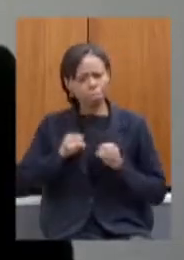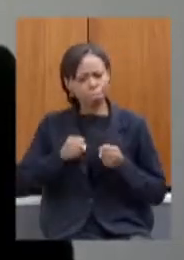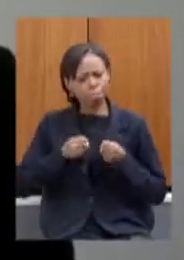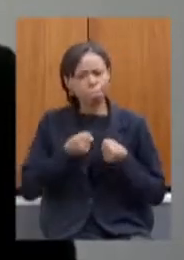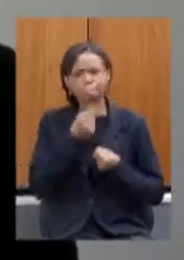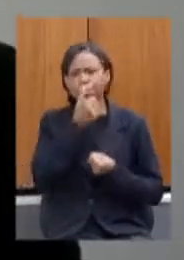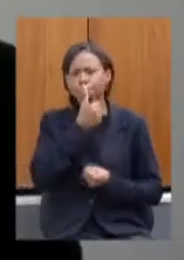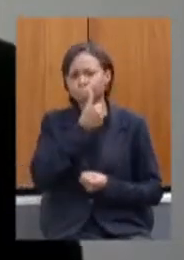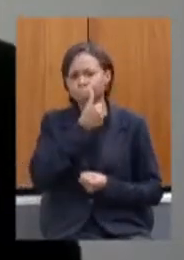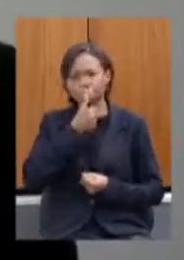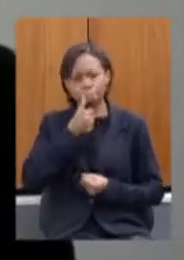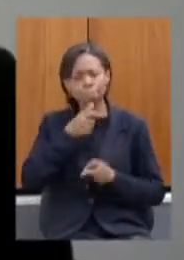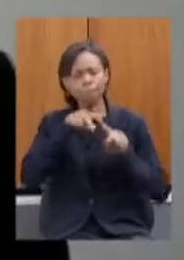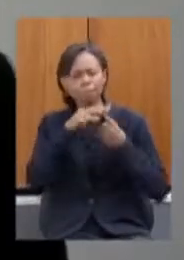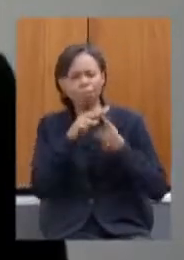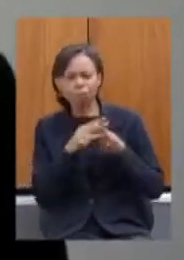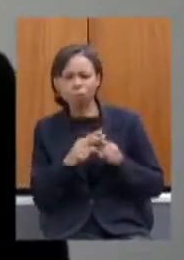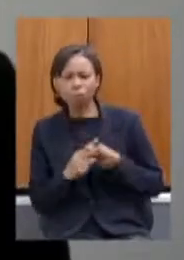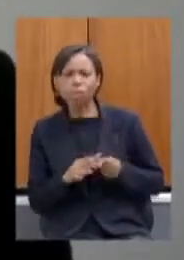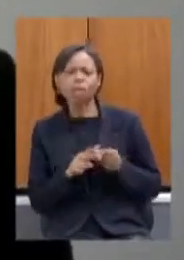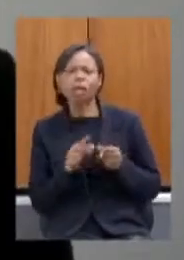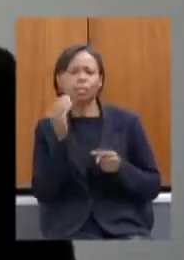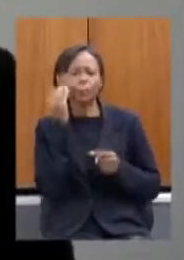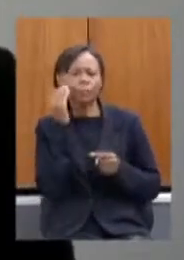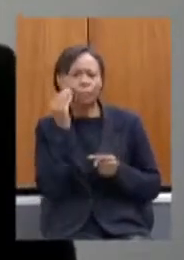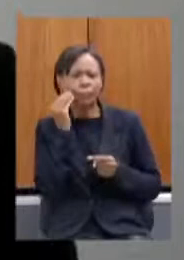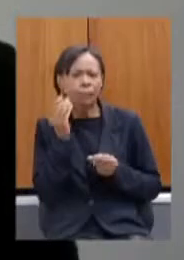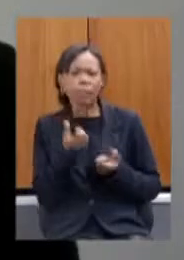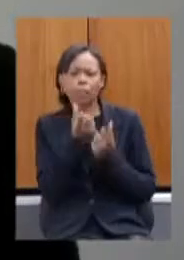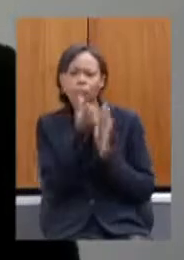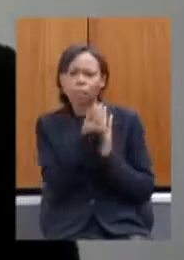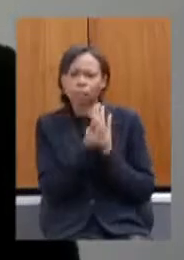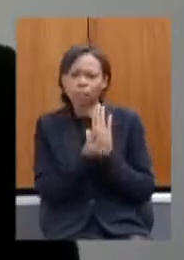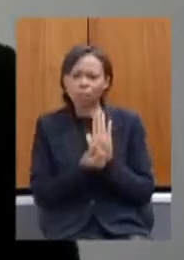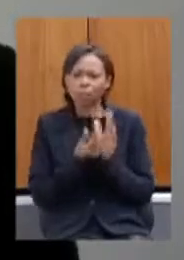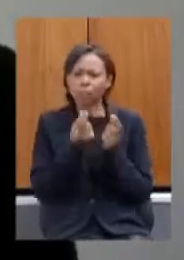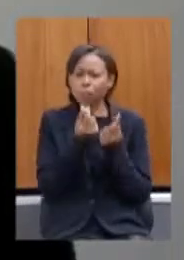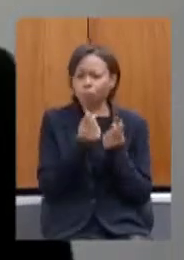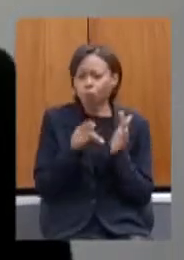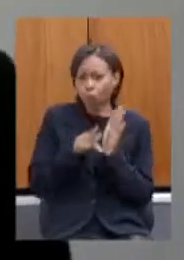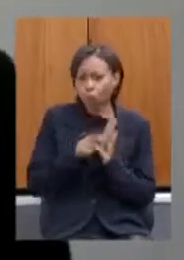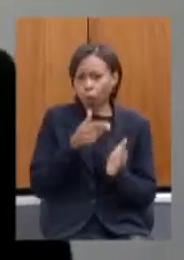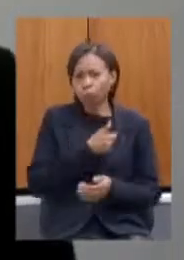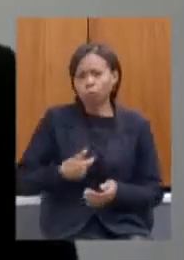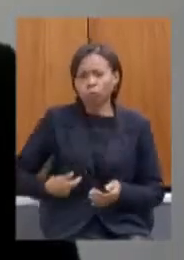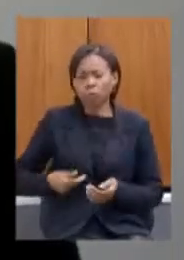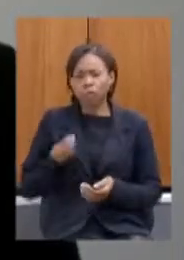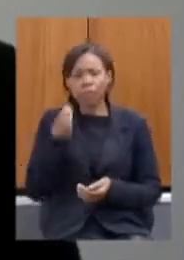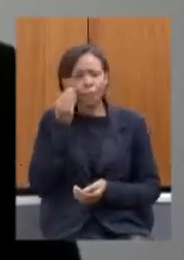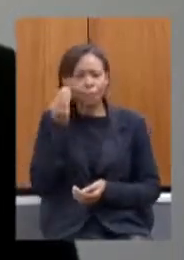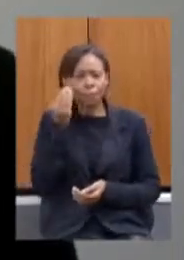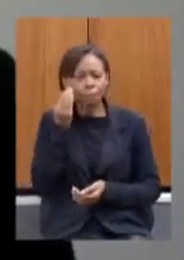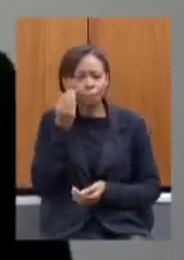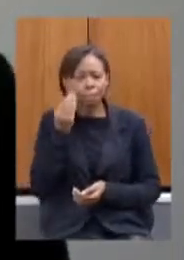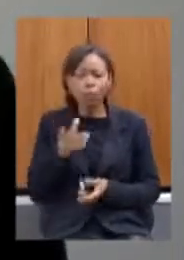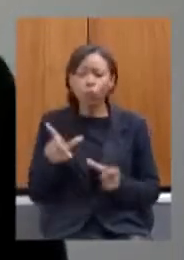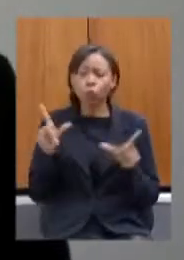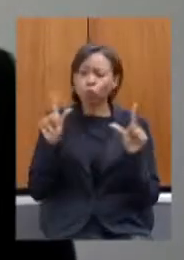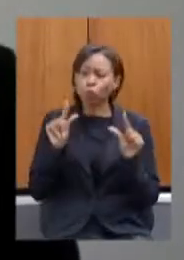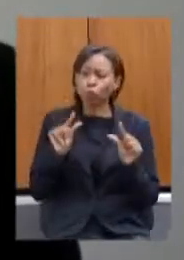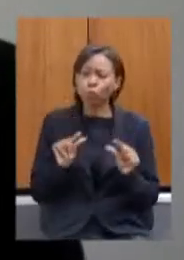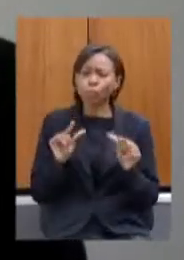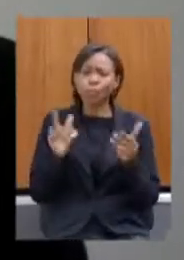a gente consiga regularizar a situação do caixa do estado a gente busca fazer de todas as formas para que a gente consiga mitigar o